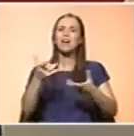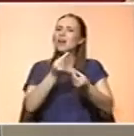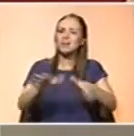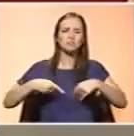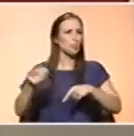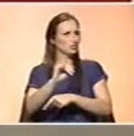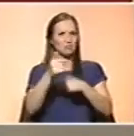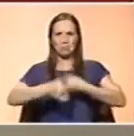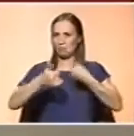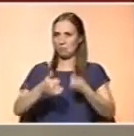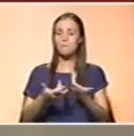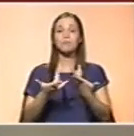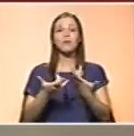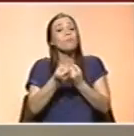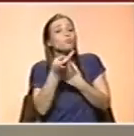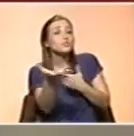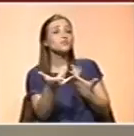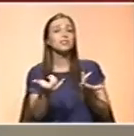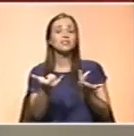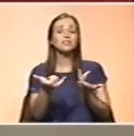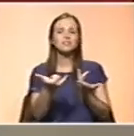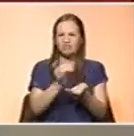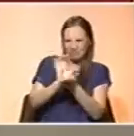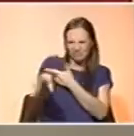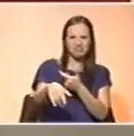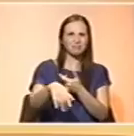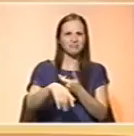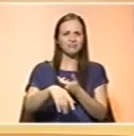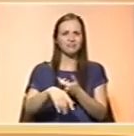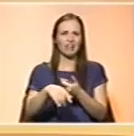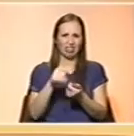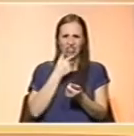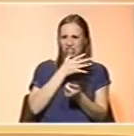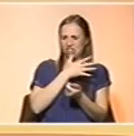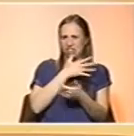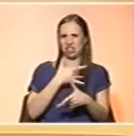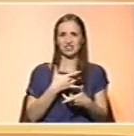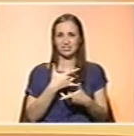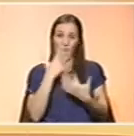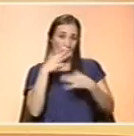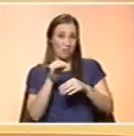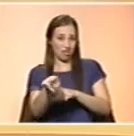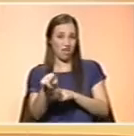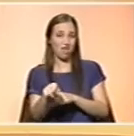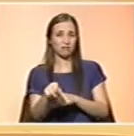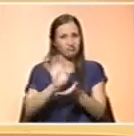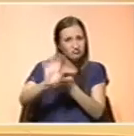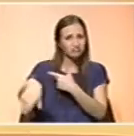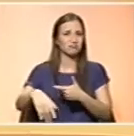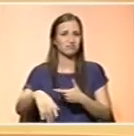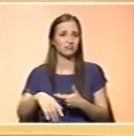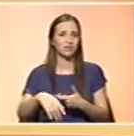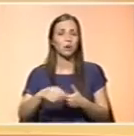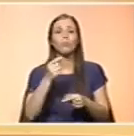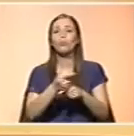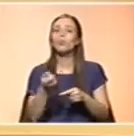bem. E muitas vezes faz uma reação, que é mais uma reação de estranheza do que uma reação de rejeição, propriamente dito, que